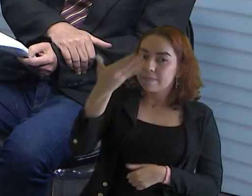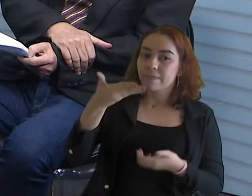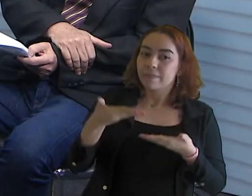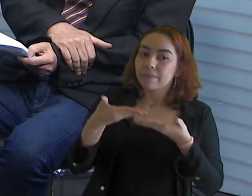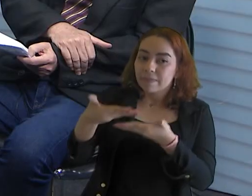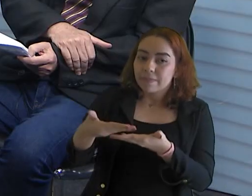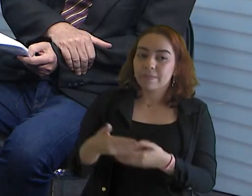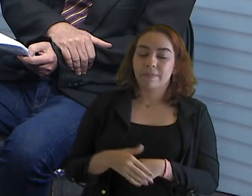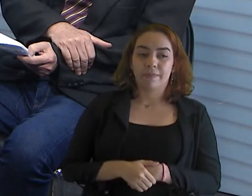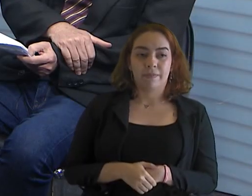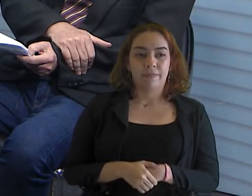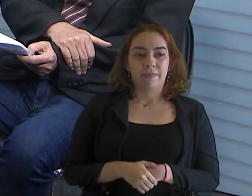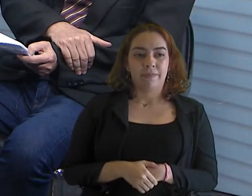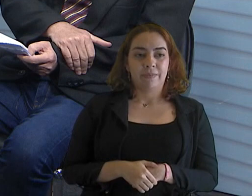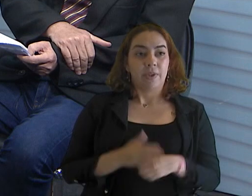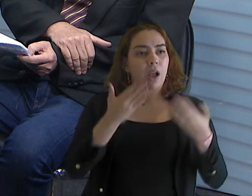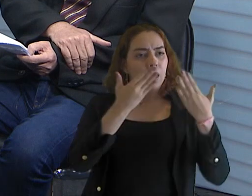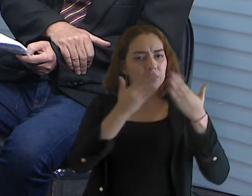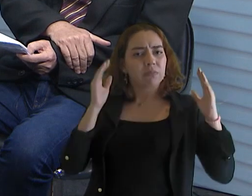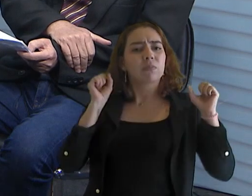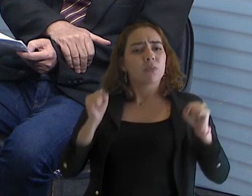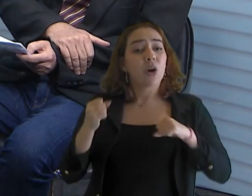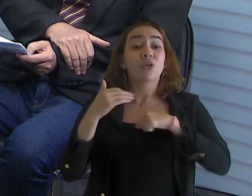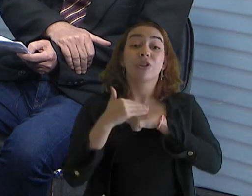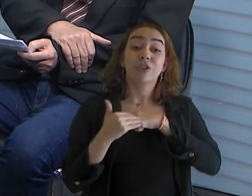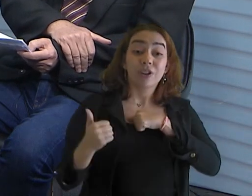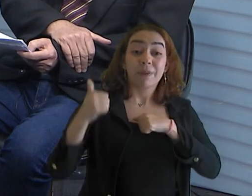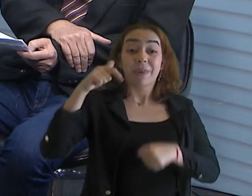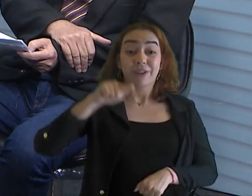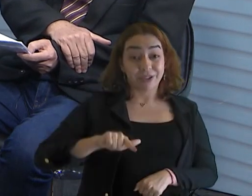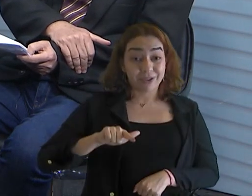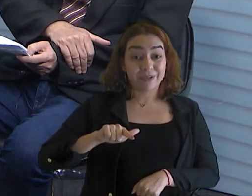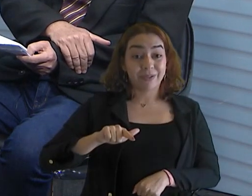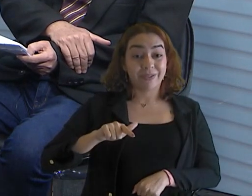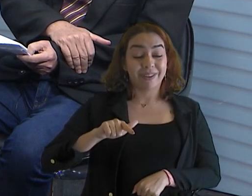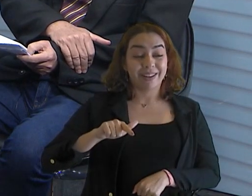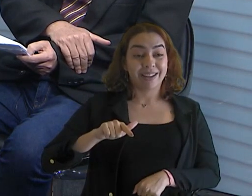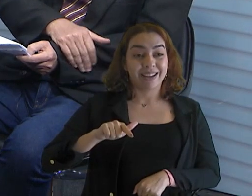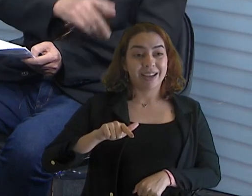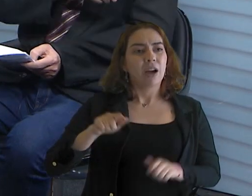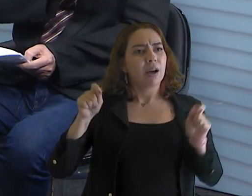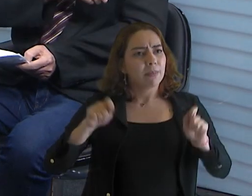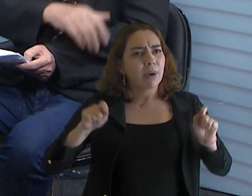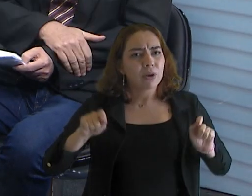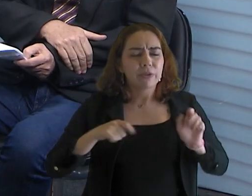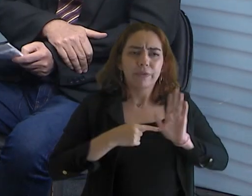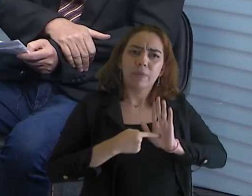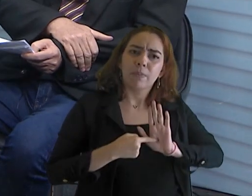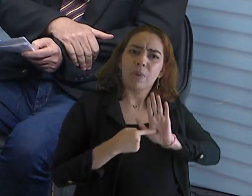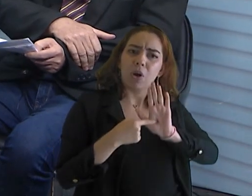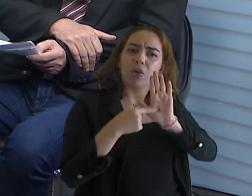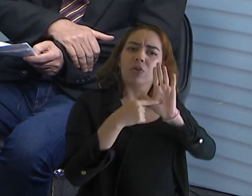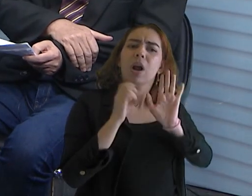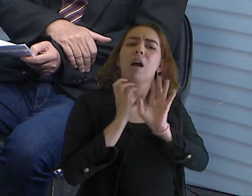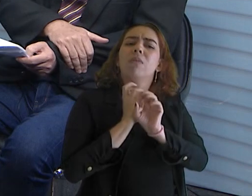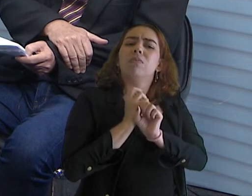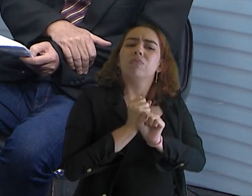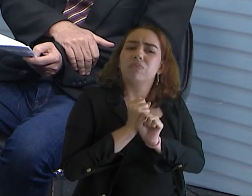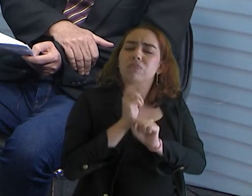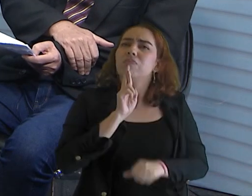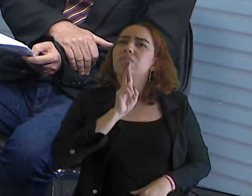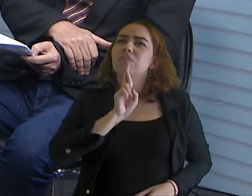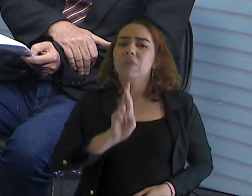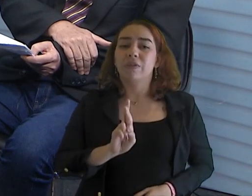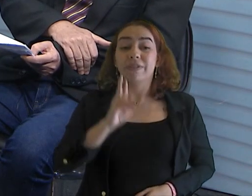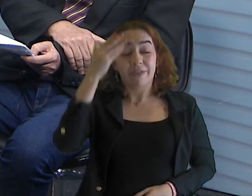E estamos abertos a voltar outras vezes para mostrar os resultados desses, se Deus quiser, Mostrar os resultados que a gente tem